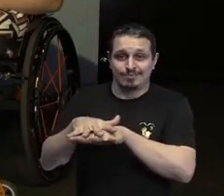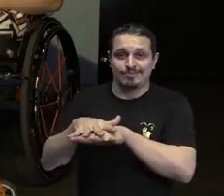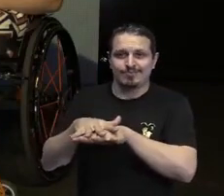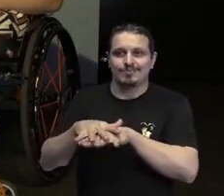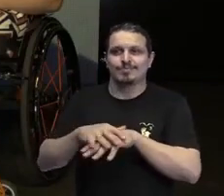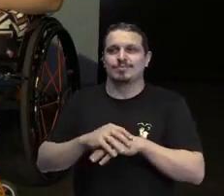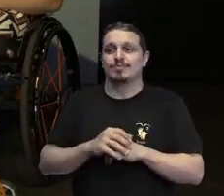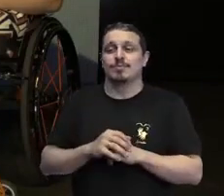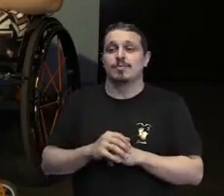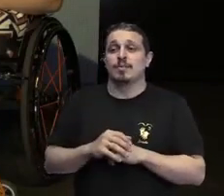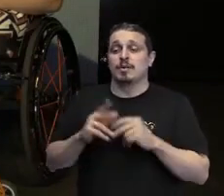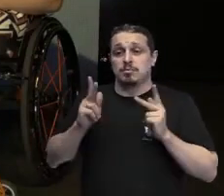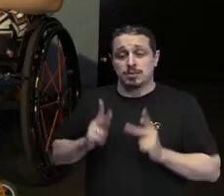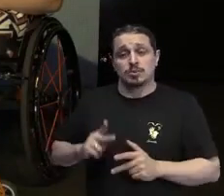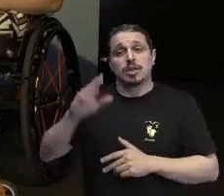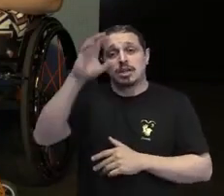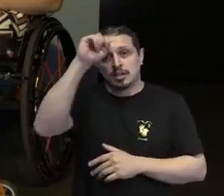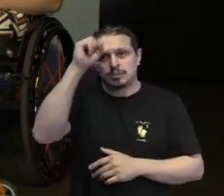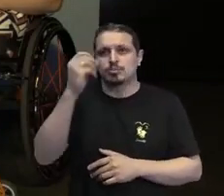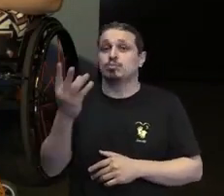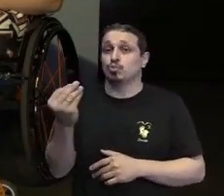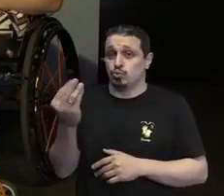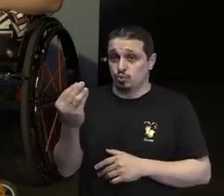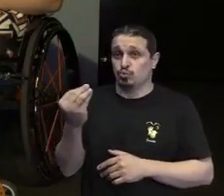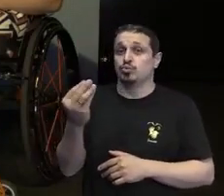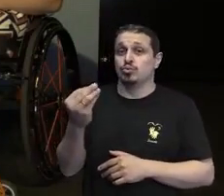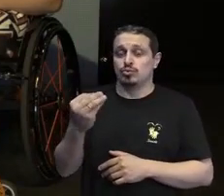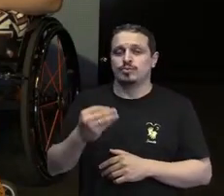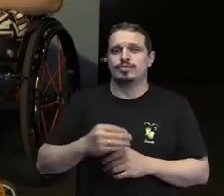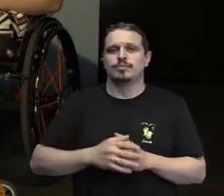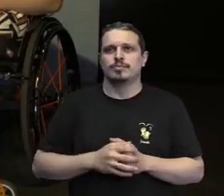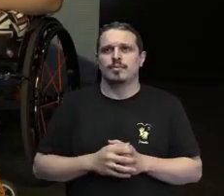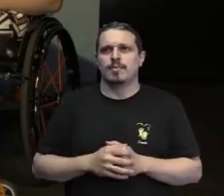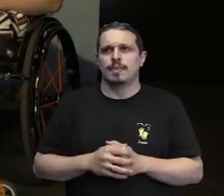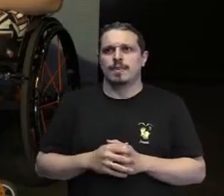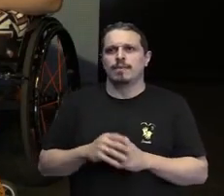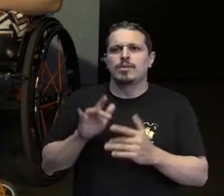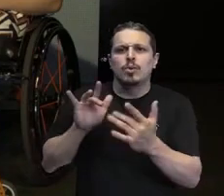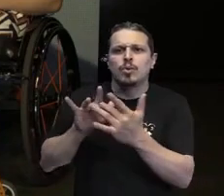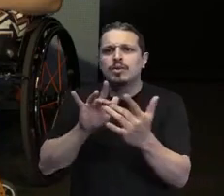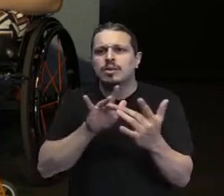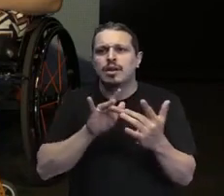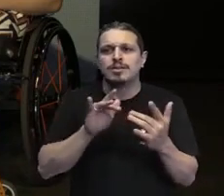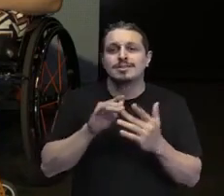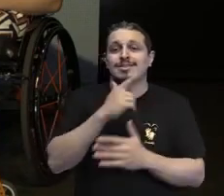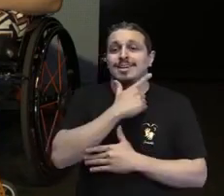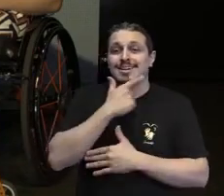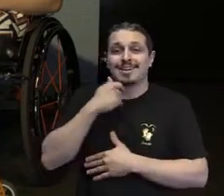aprendi muito e aprendo sempre com ela Alex são trocas muito ricas muitas vezes vezes